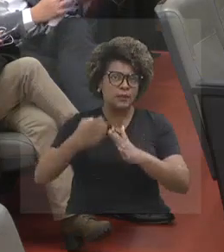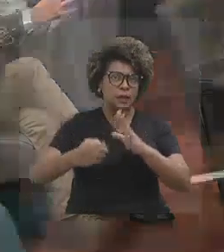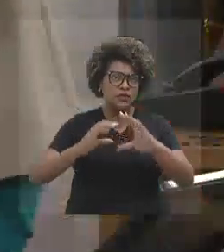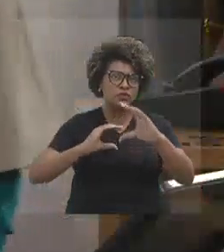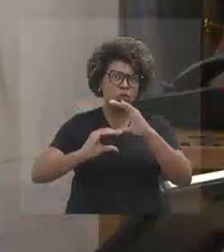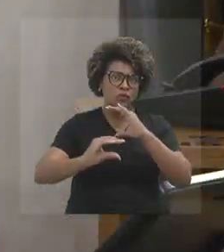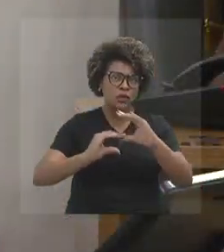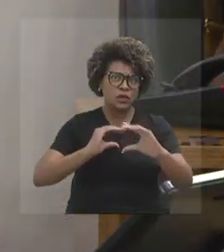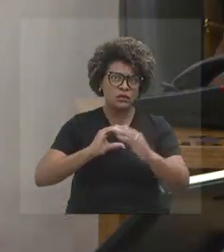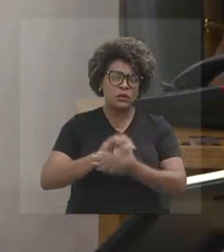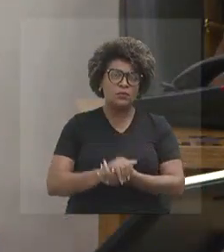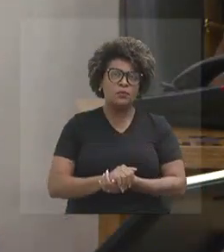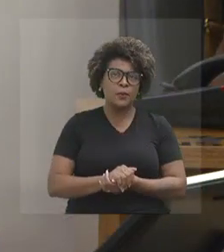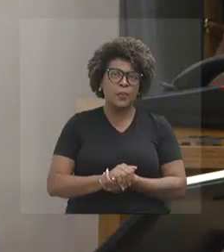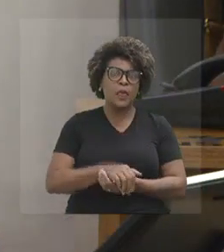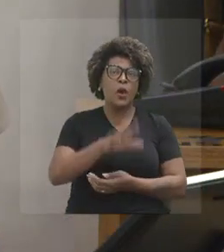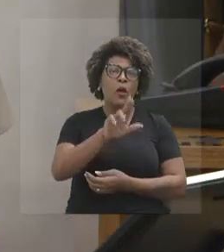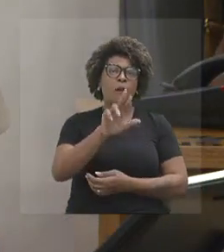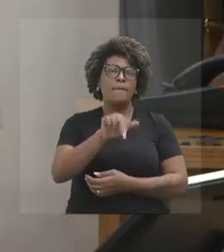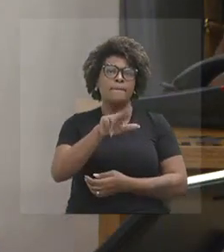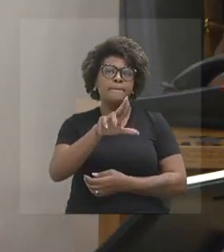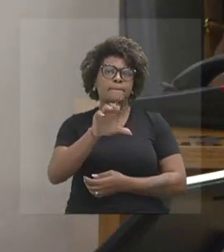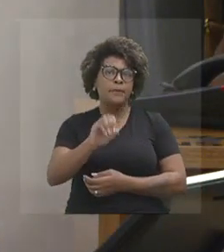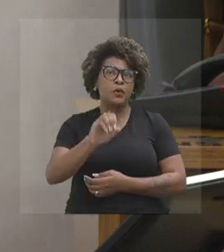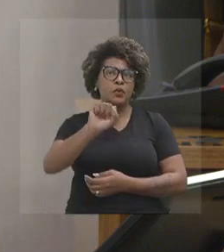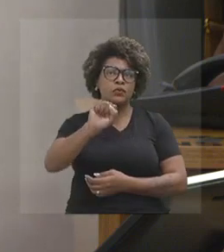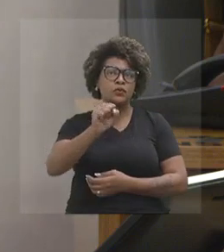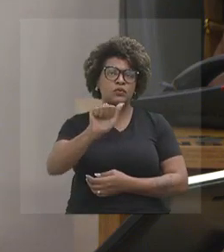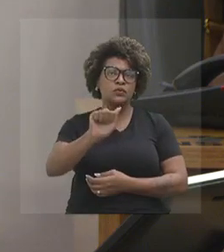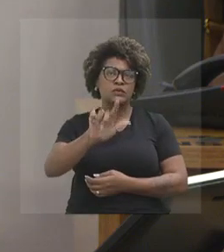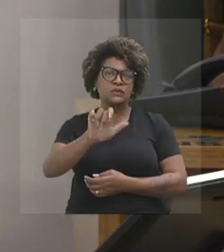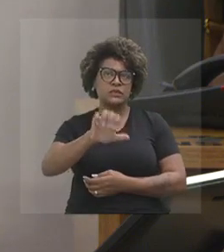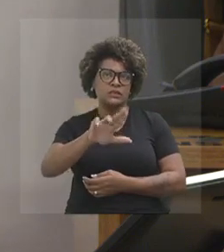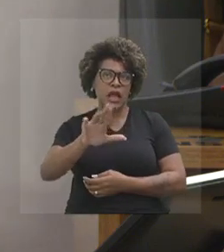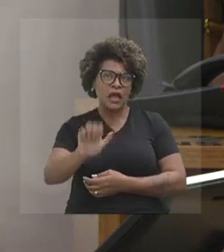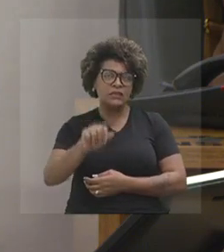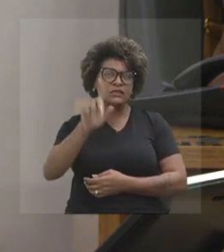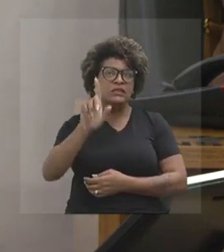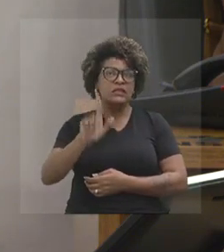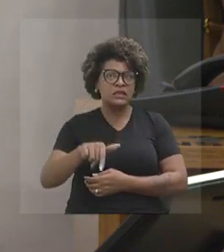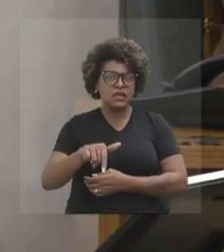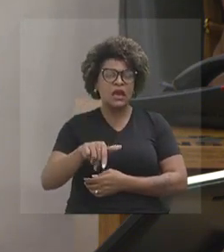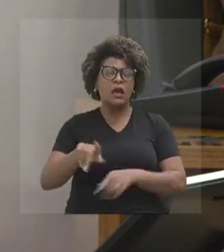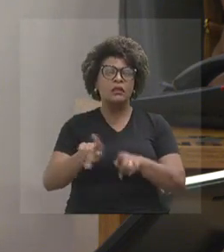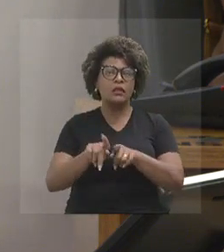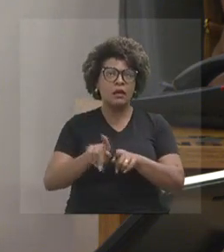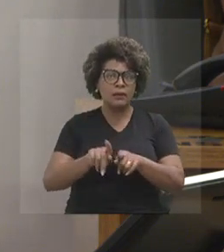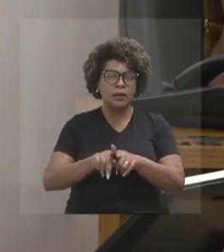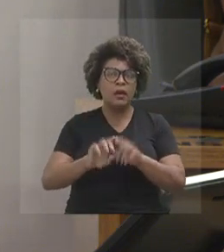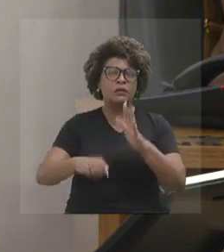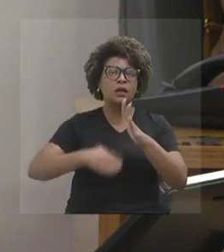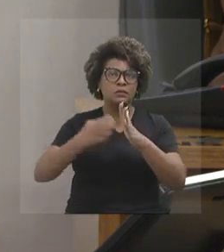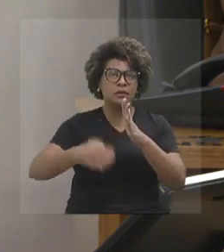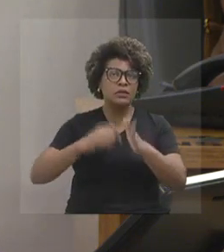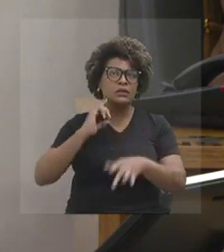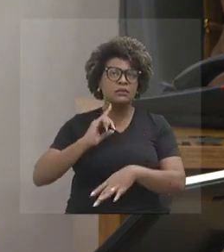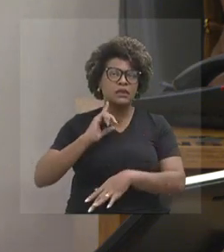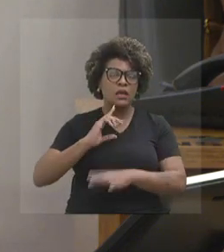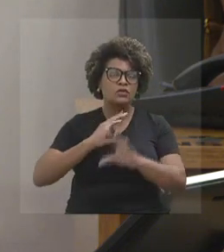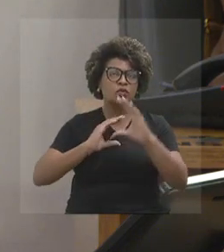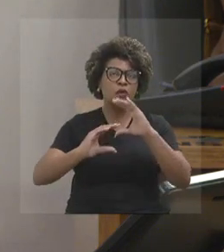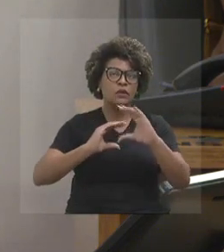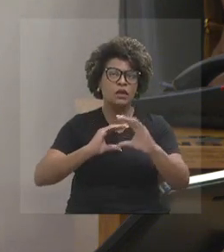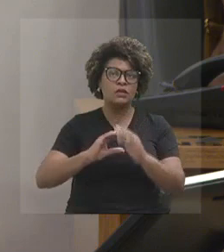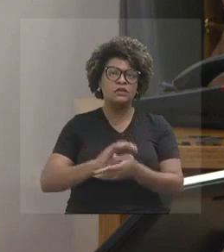Bruno Salles, assessor de Comunicação Social da Empresa Mineira de Comunicação, e